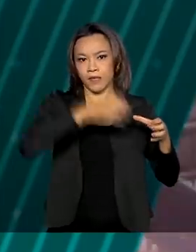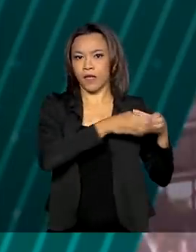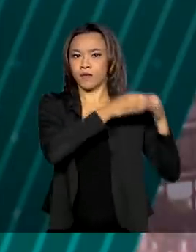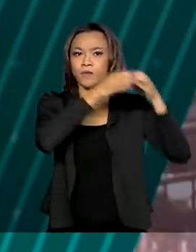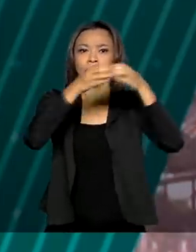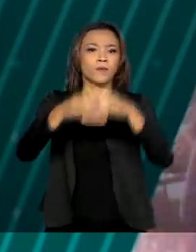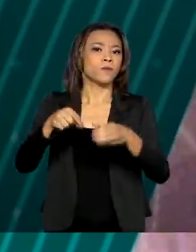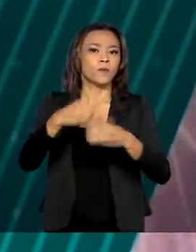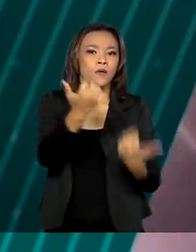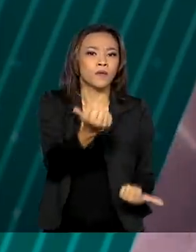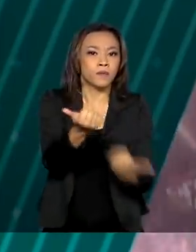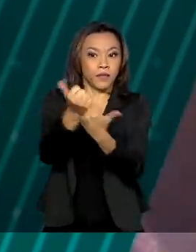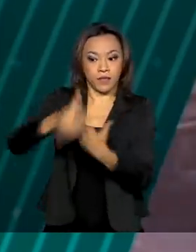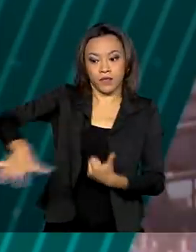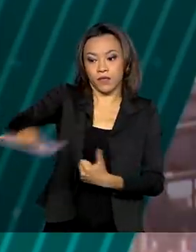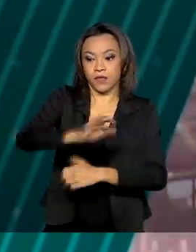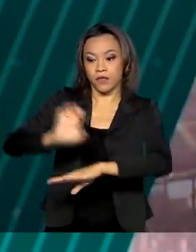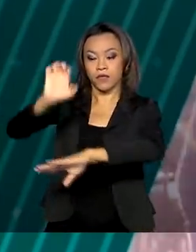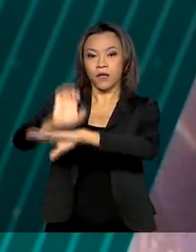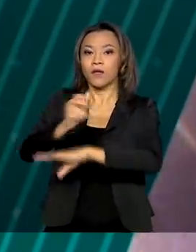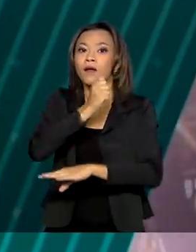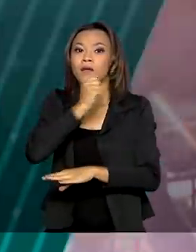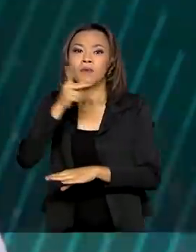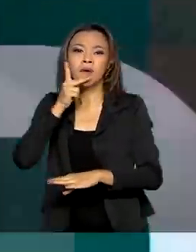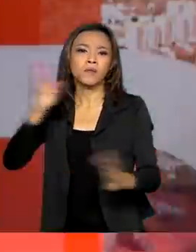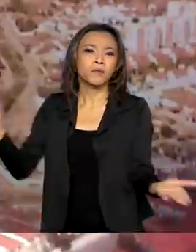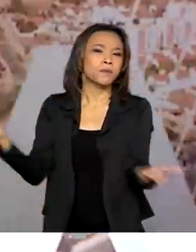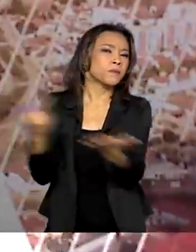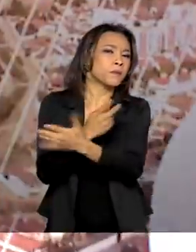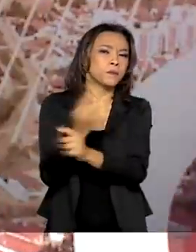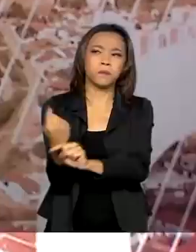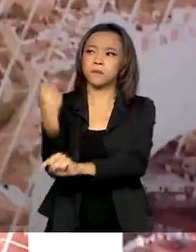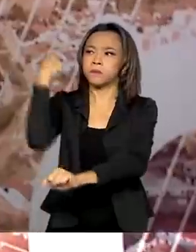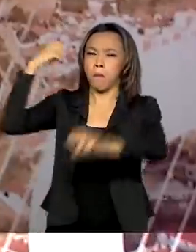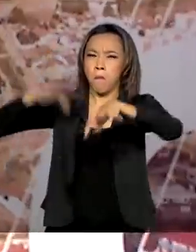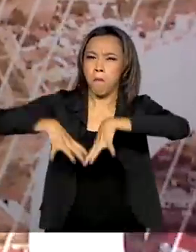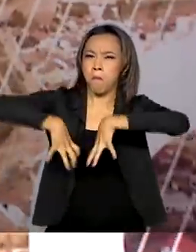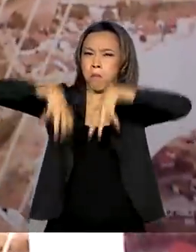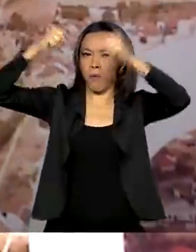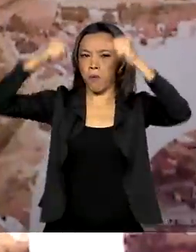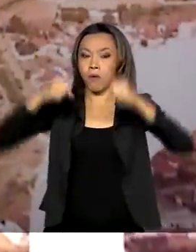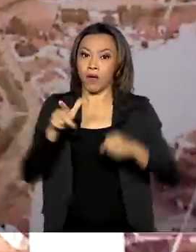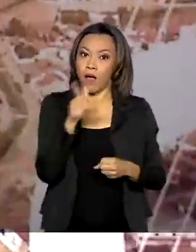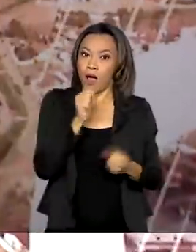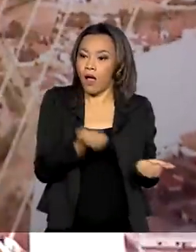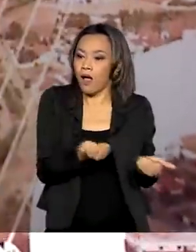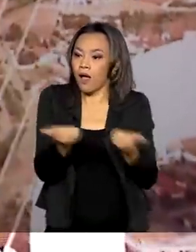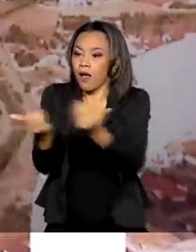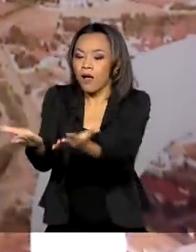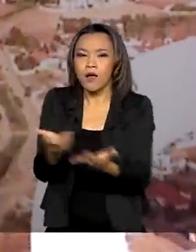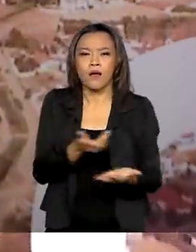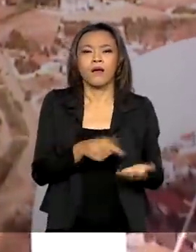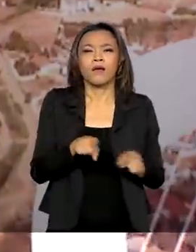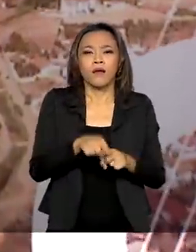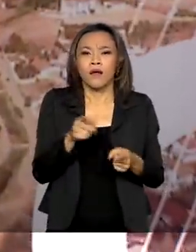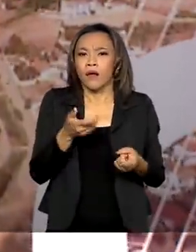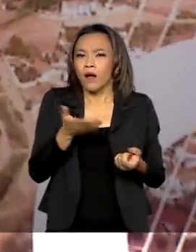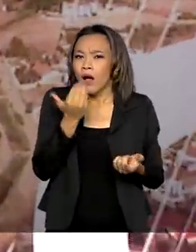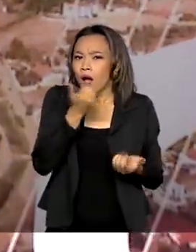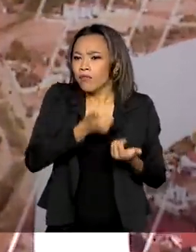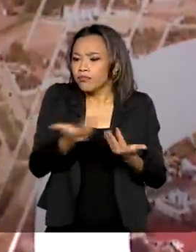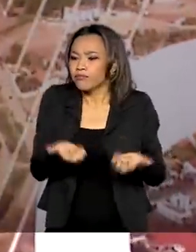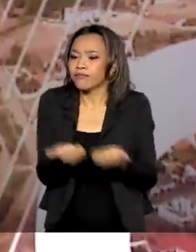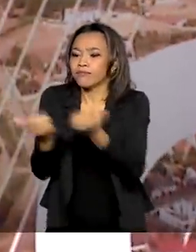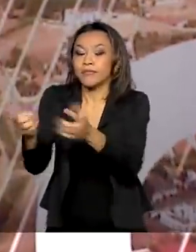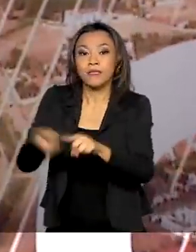estão apoiando a população no Amapá afetada pela queda de energia. Além de água e alimentos, os militares também fazem atendimento